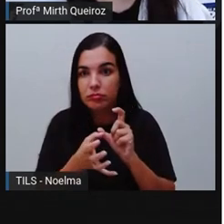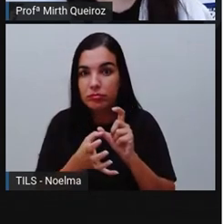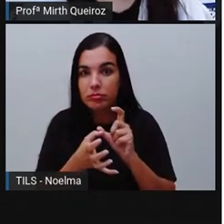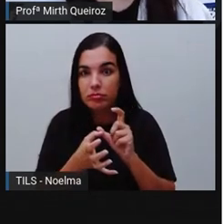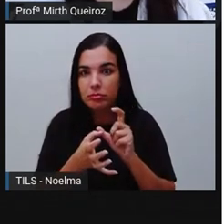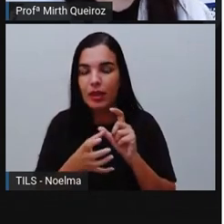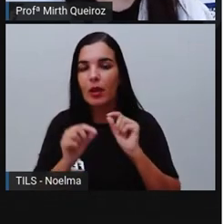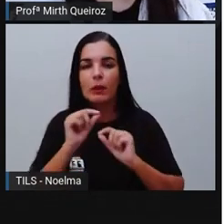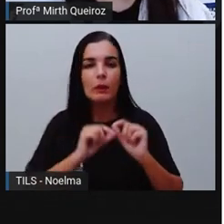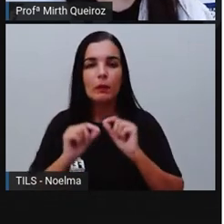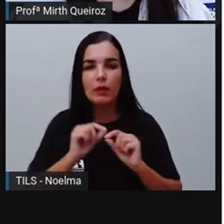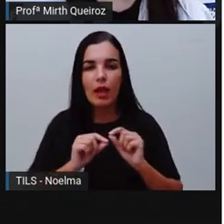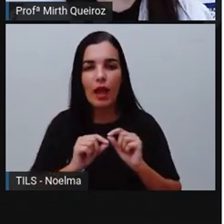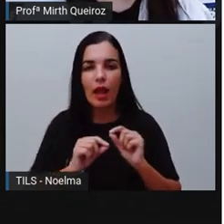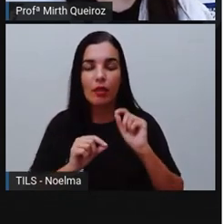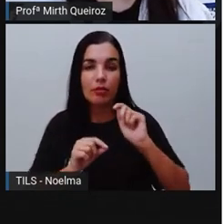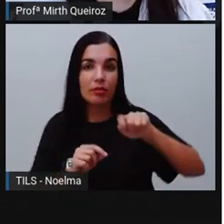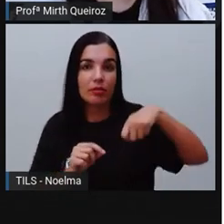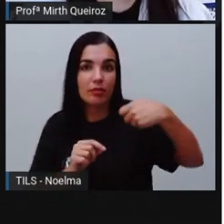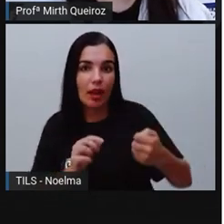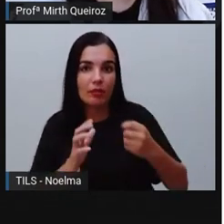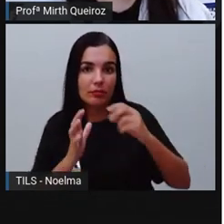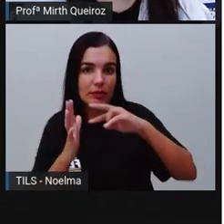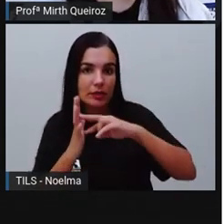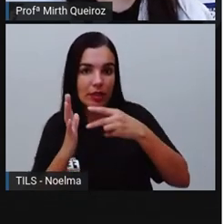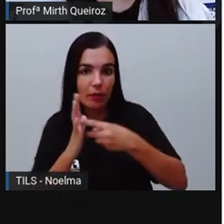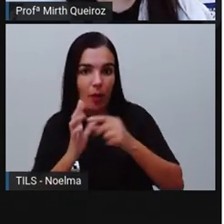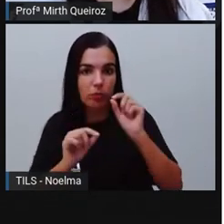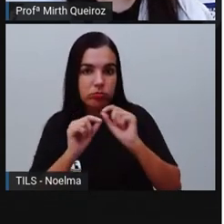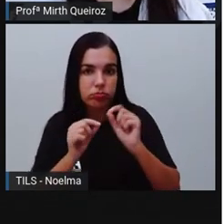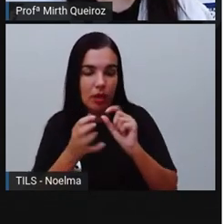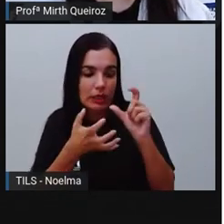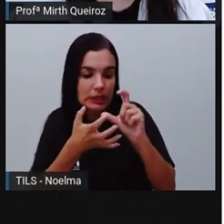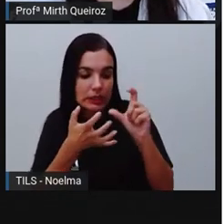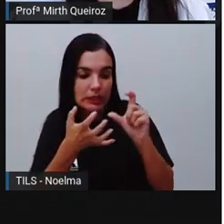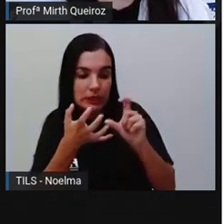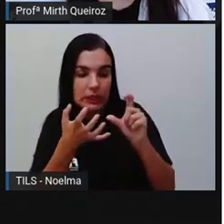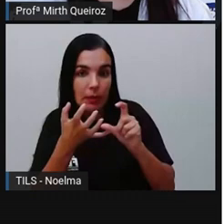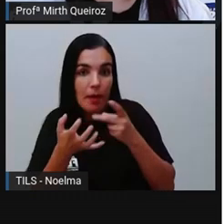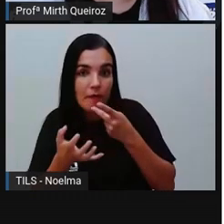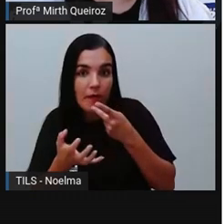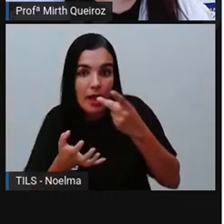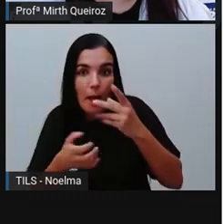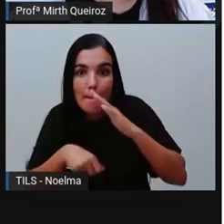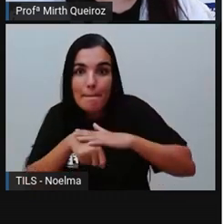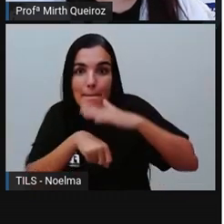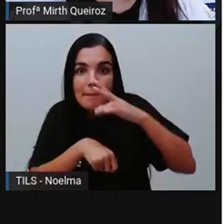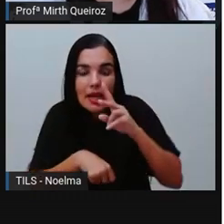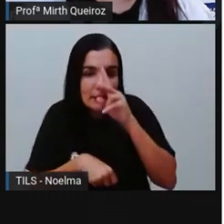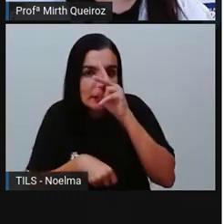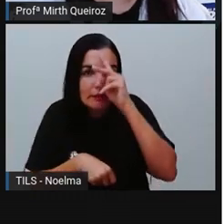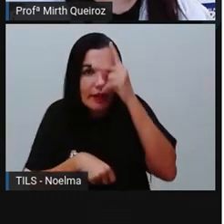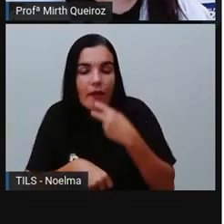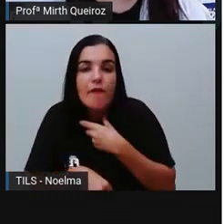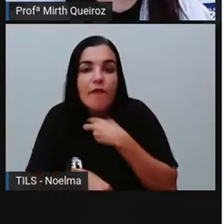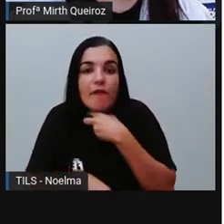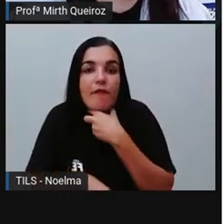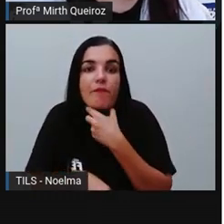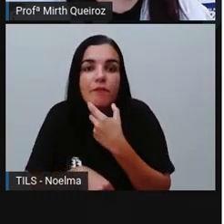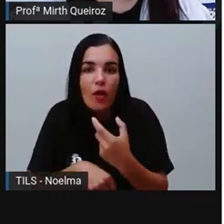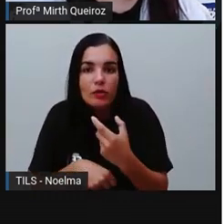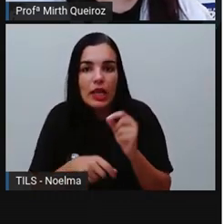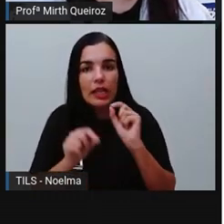sílaba tônica? É a denominação da sílaba dita com maior ênfase, né? Com maior intensidade, uma palavra